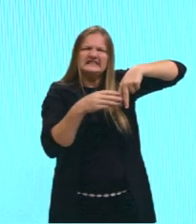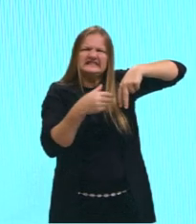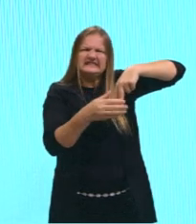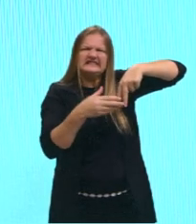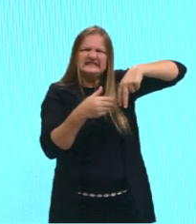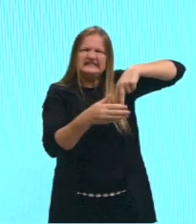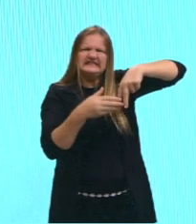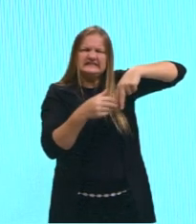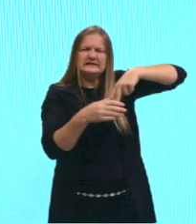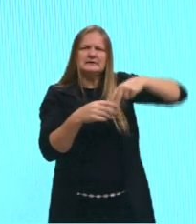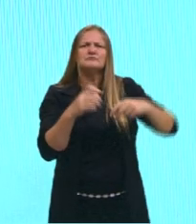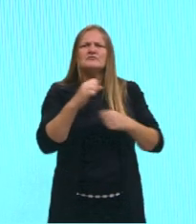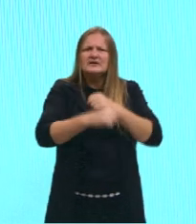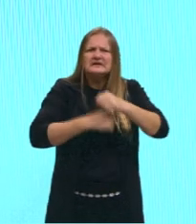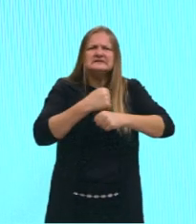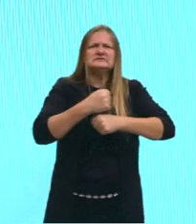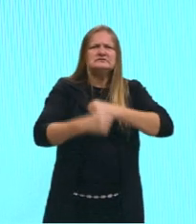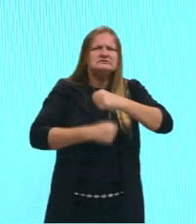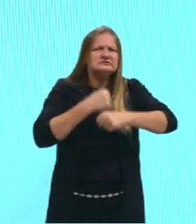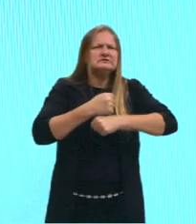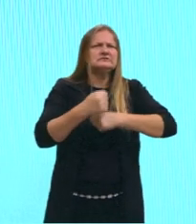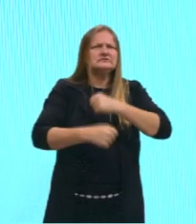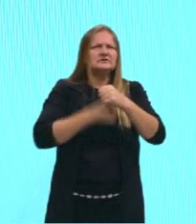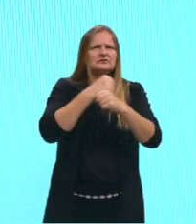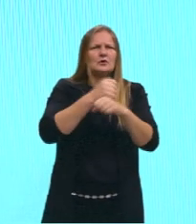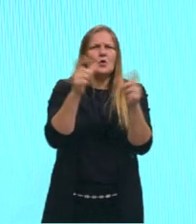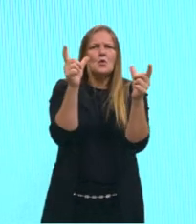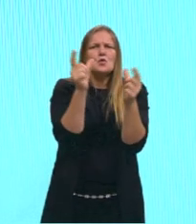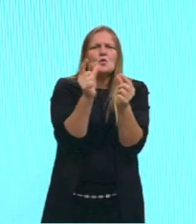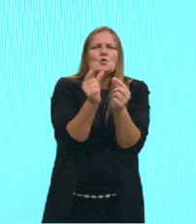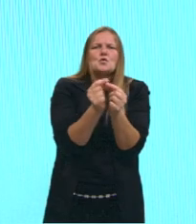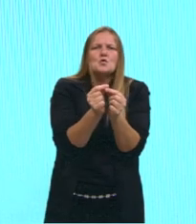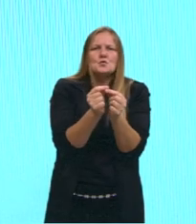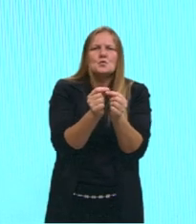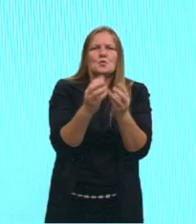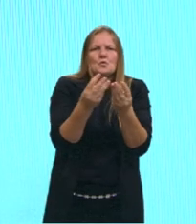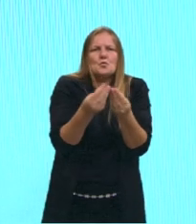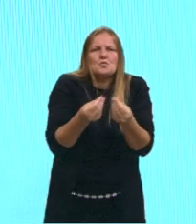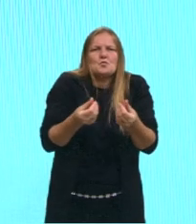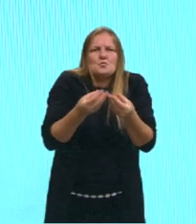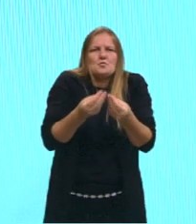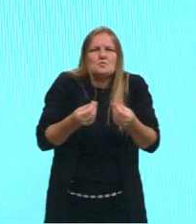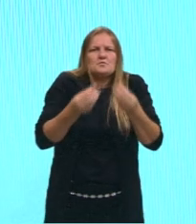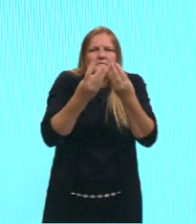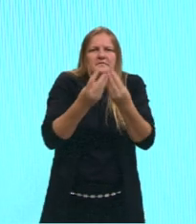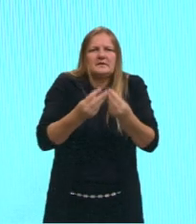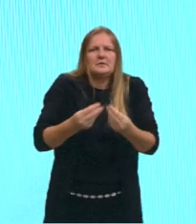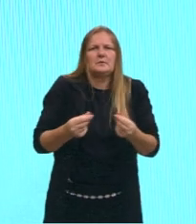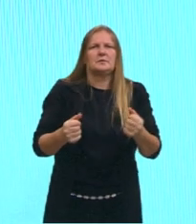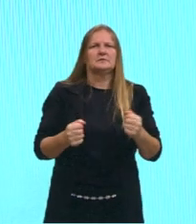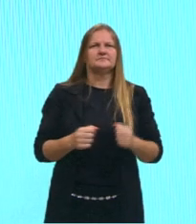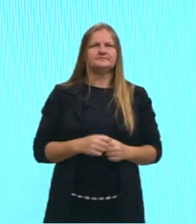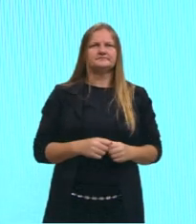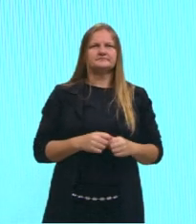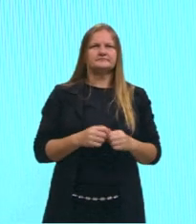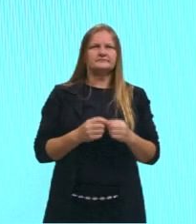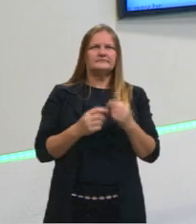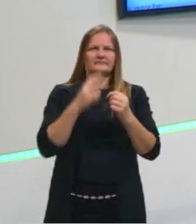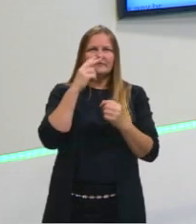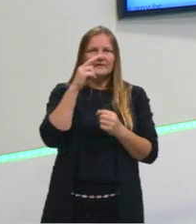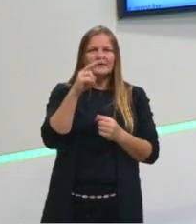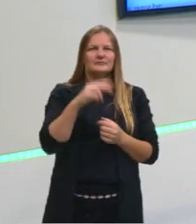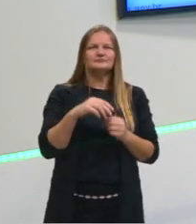Imagina muitos anos ali, a rocha vai se decompondo e aí vai formando esses cogumelos, né? Essa